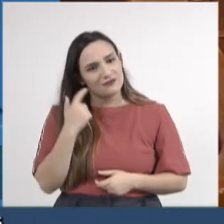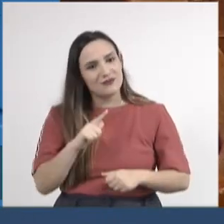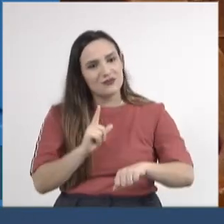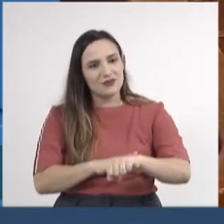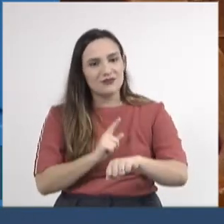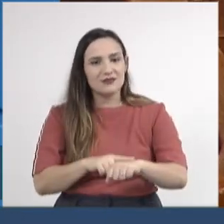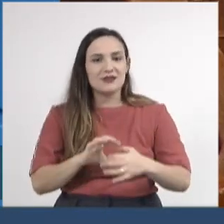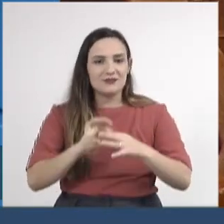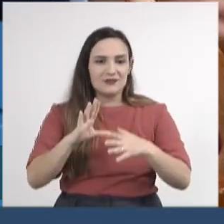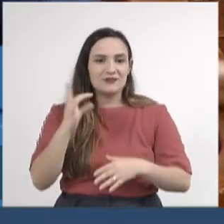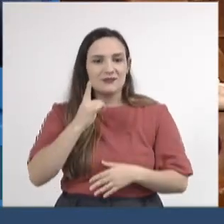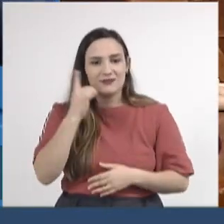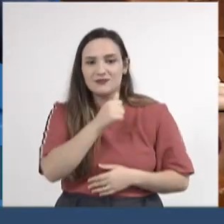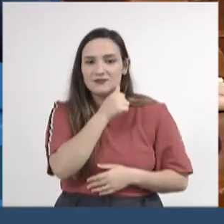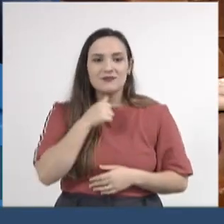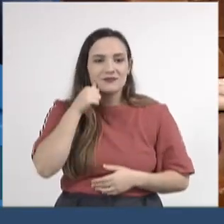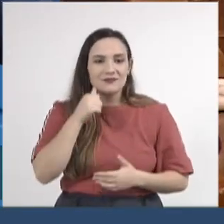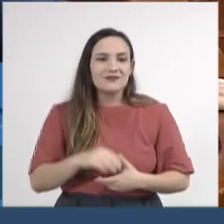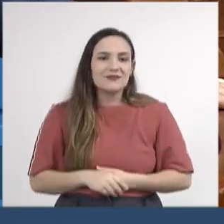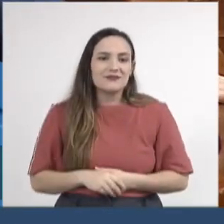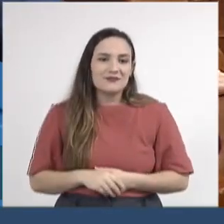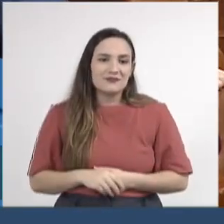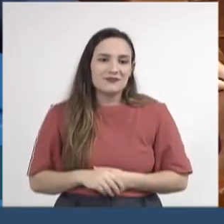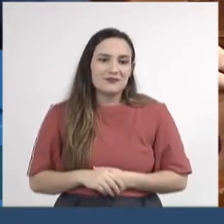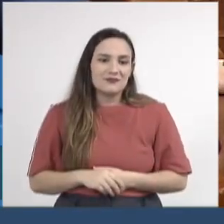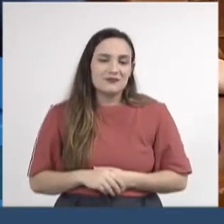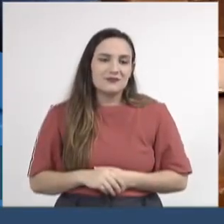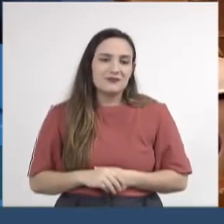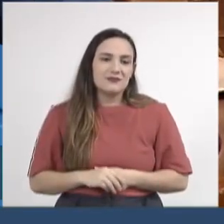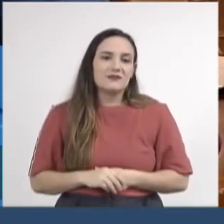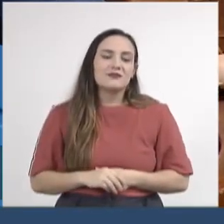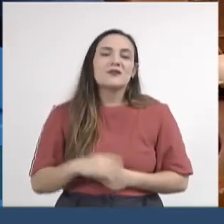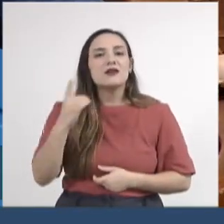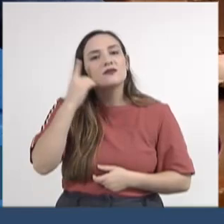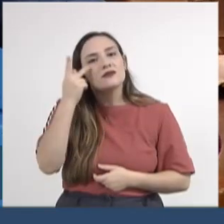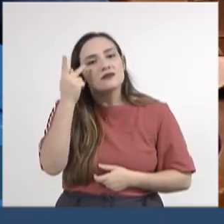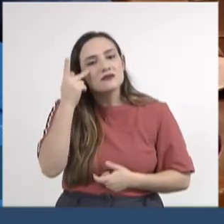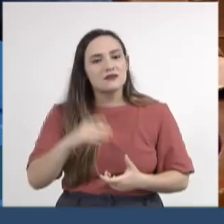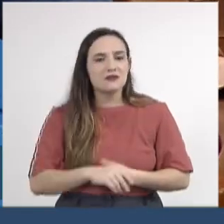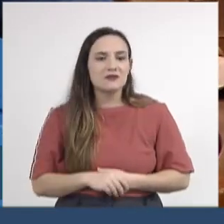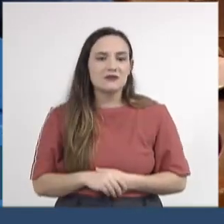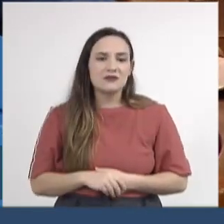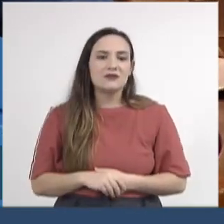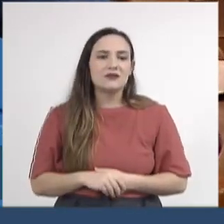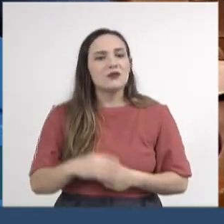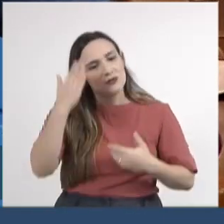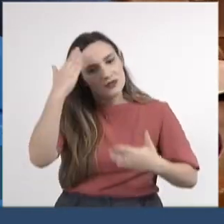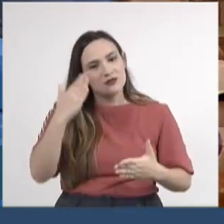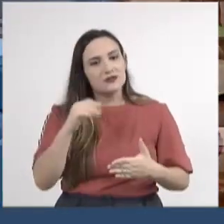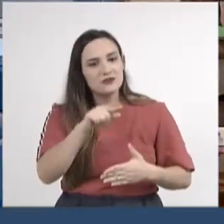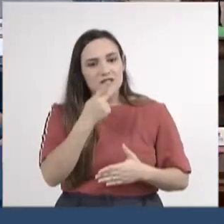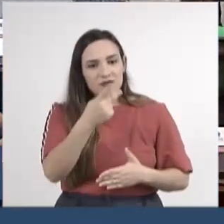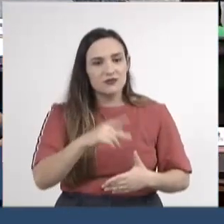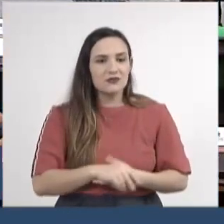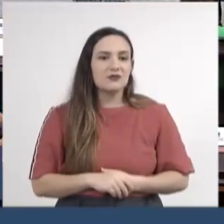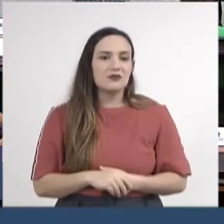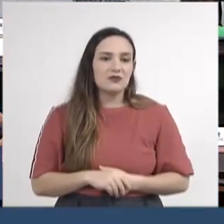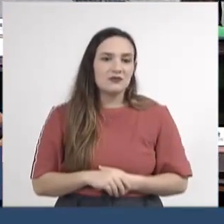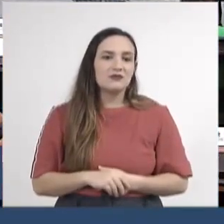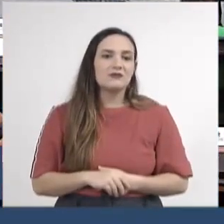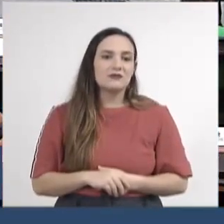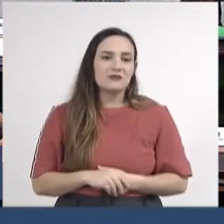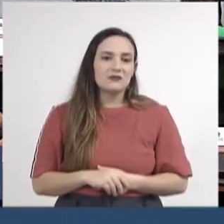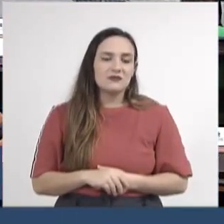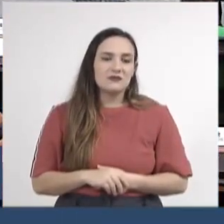tempo, uma parte ao deputado Antônio Weiss. Bom, deputado Pedro Kemp, obrigado pela parte. É só